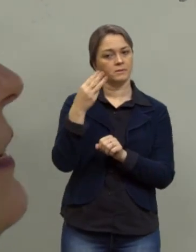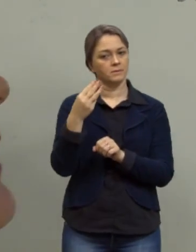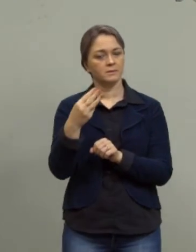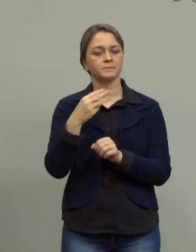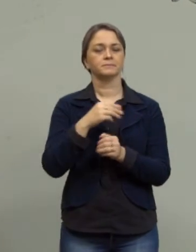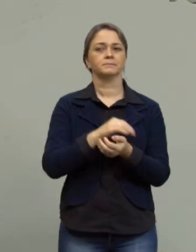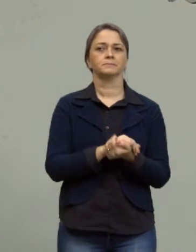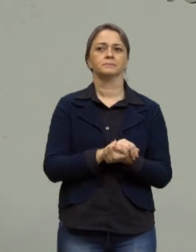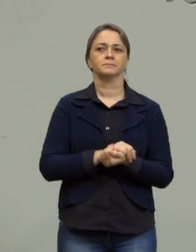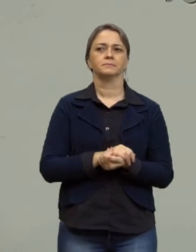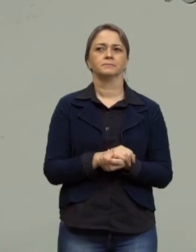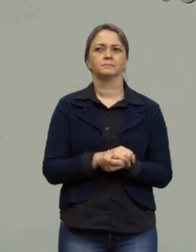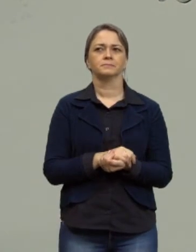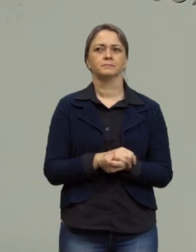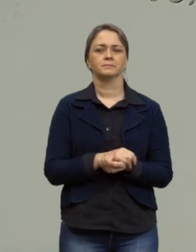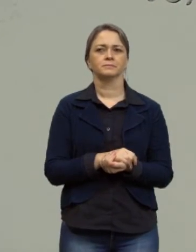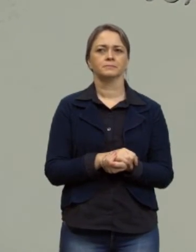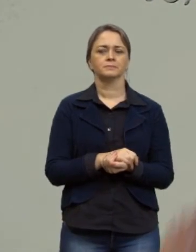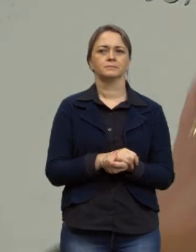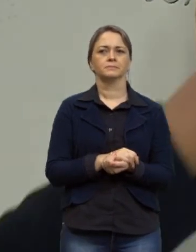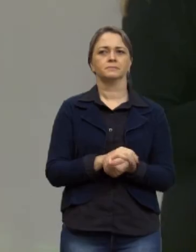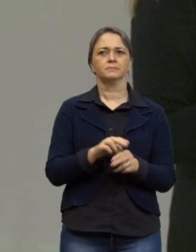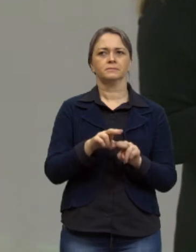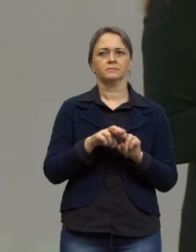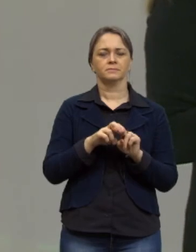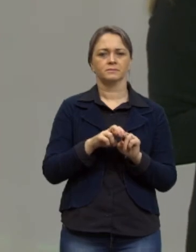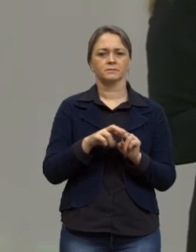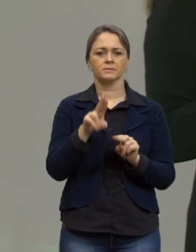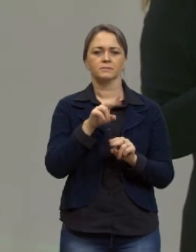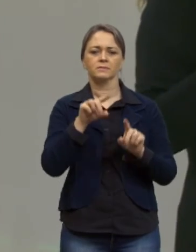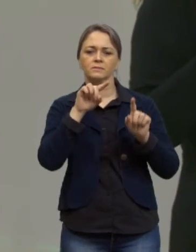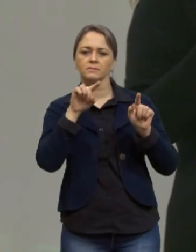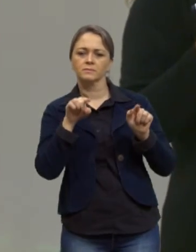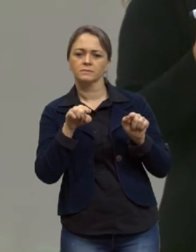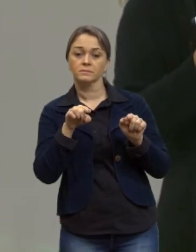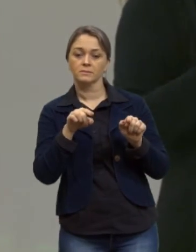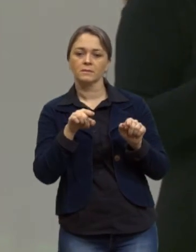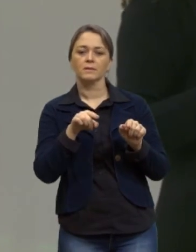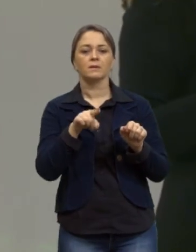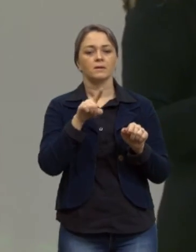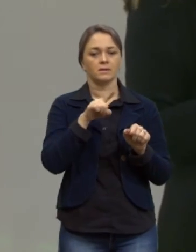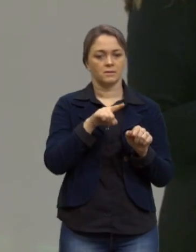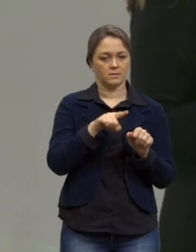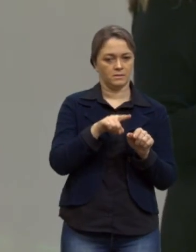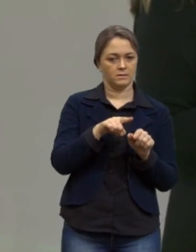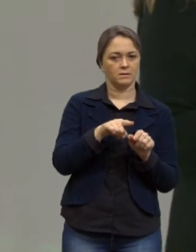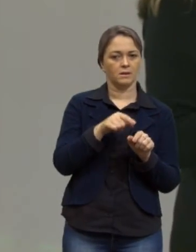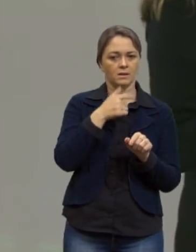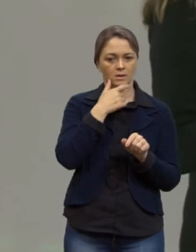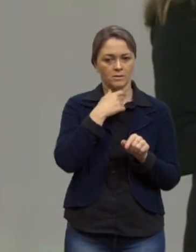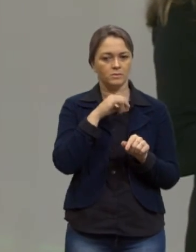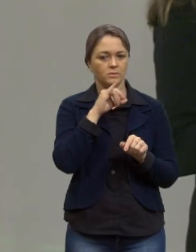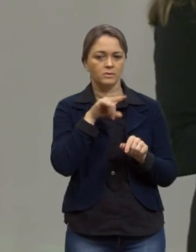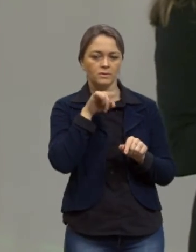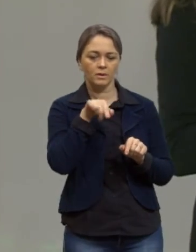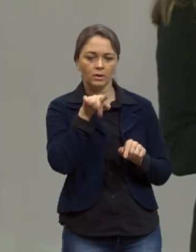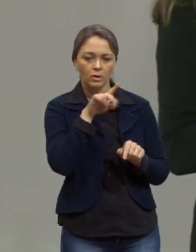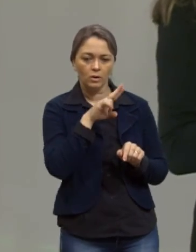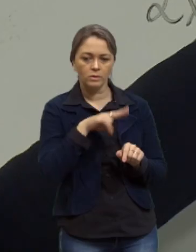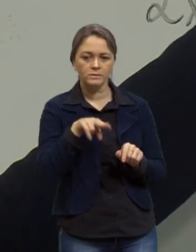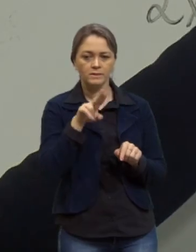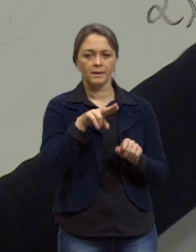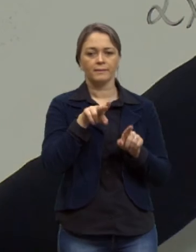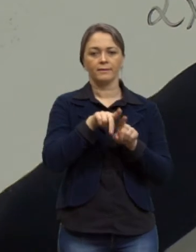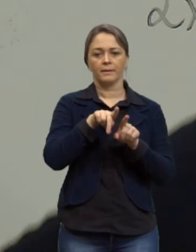certo então por isso que eu uso parênteses eu sugiro vocês a usarem para que não haja